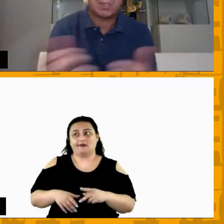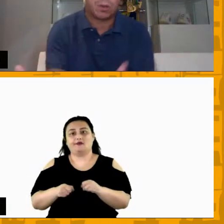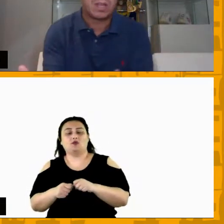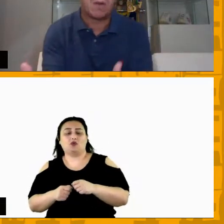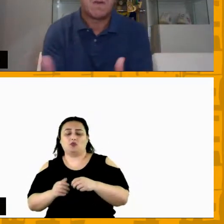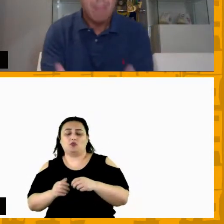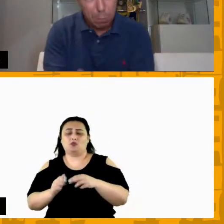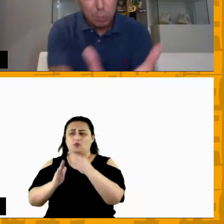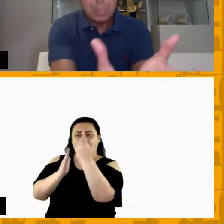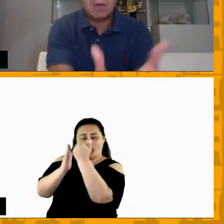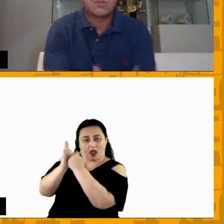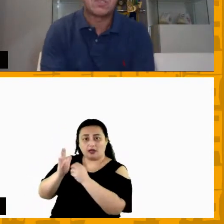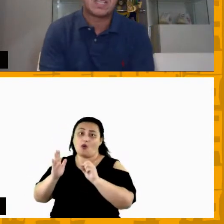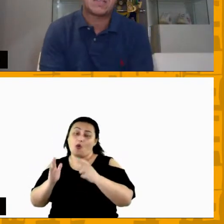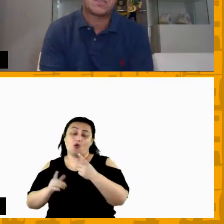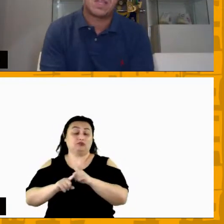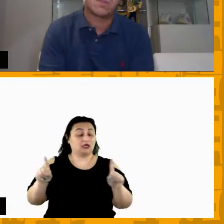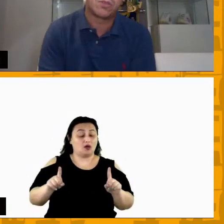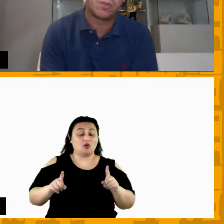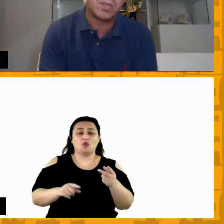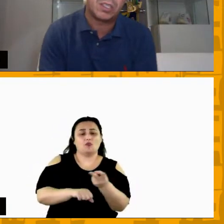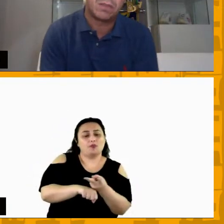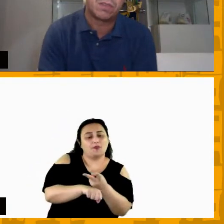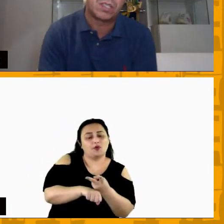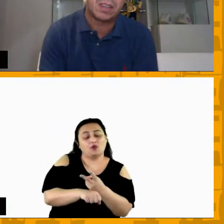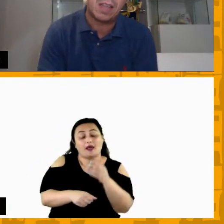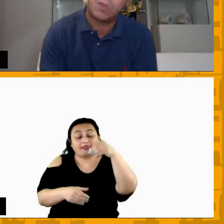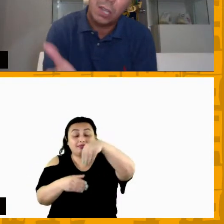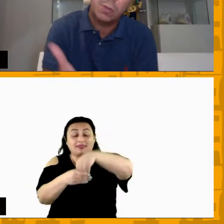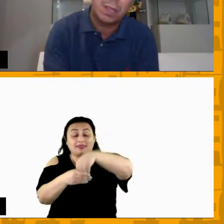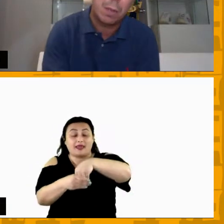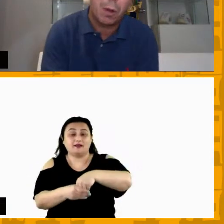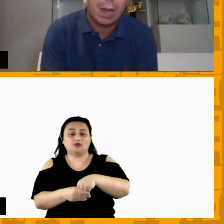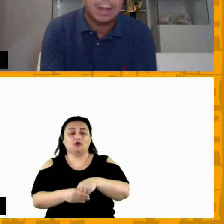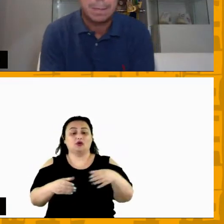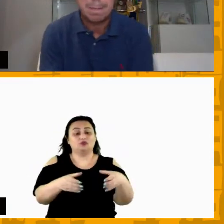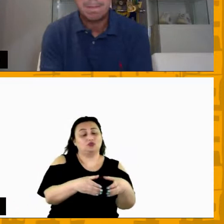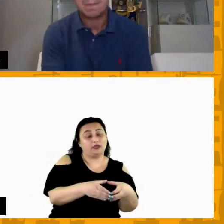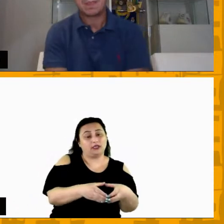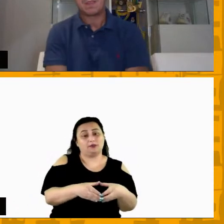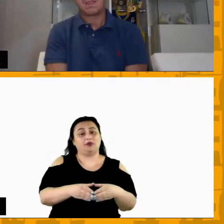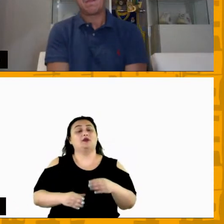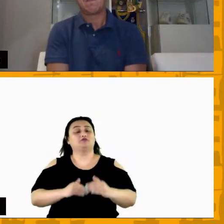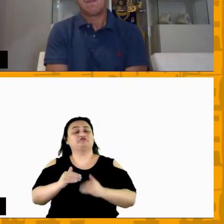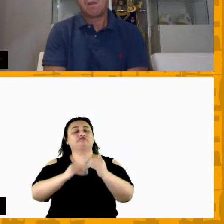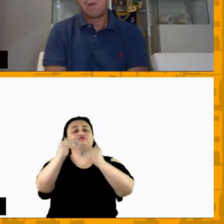protocolares ou não buscar o sucesso dentro dos objetivos que você tem durante uma temporada